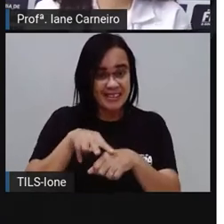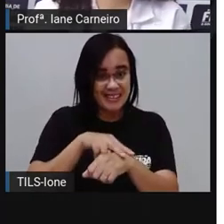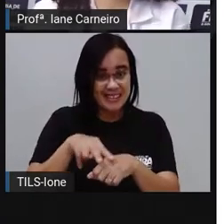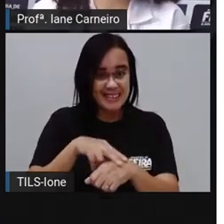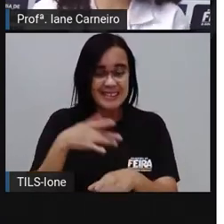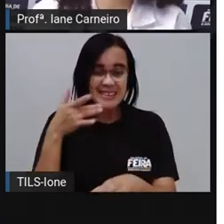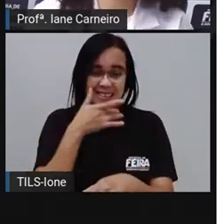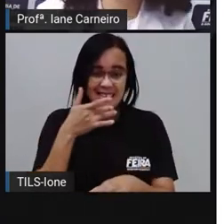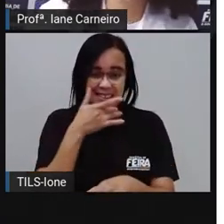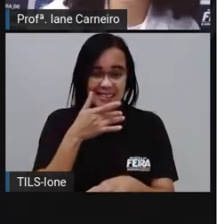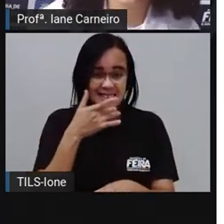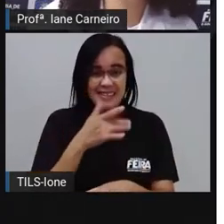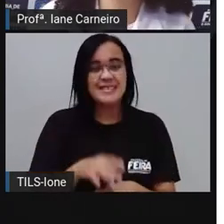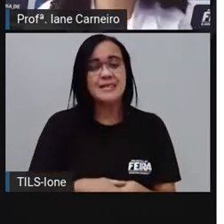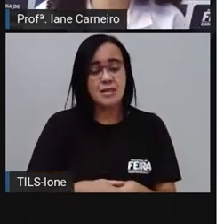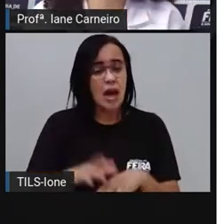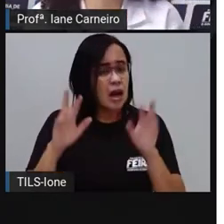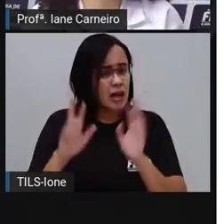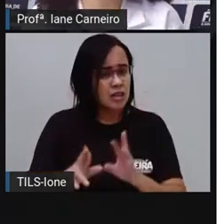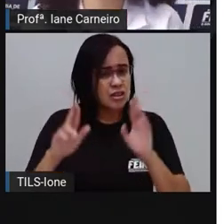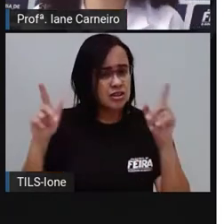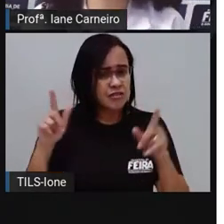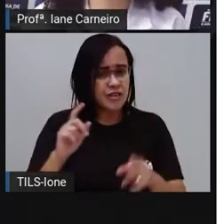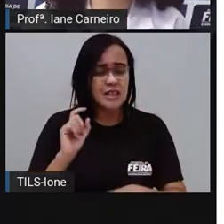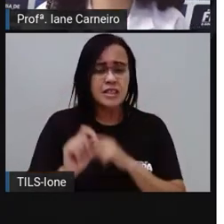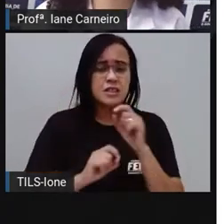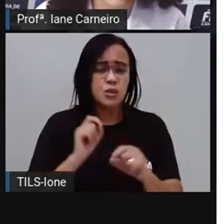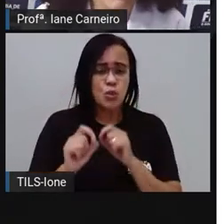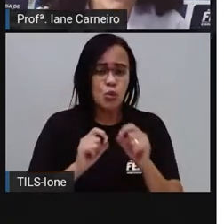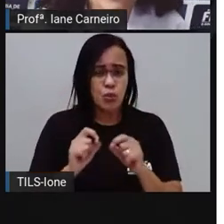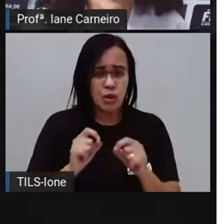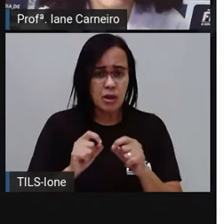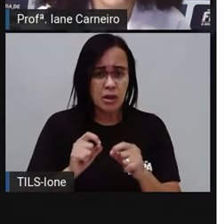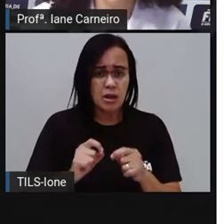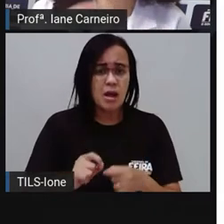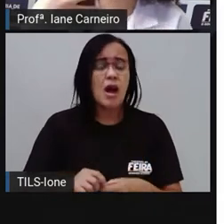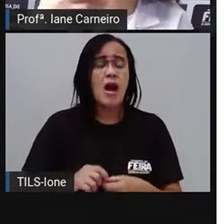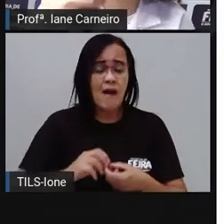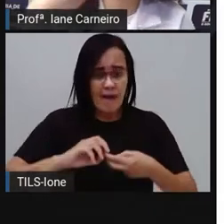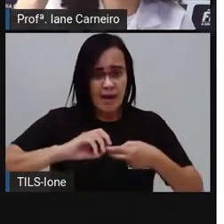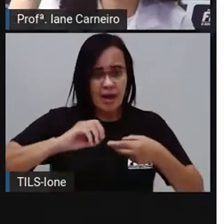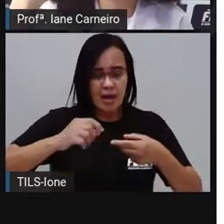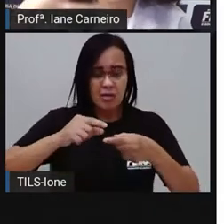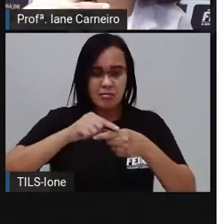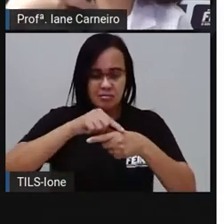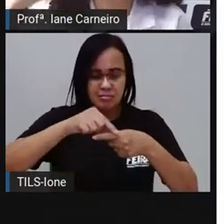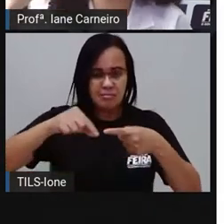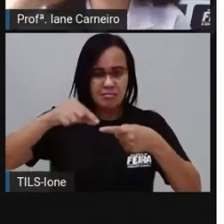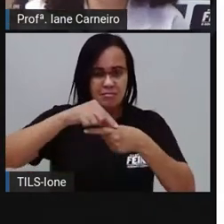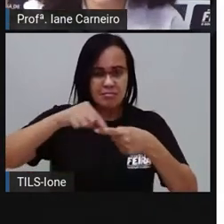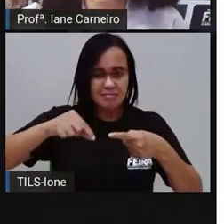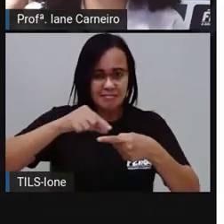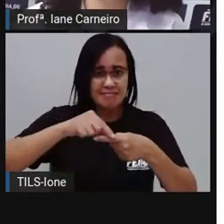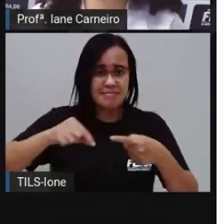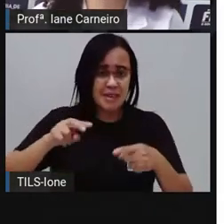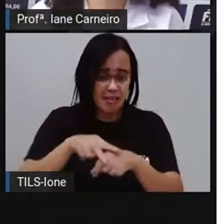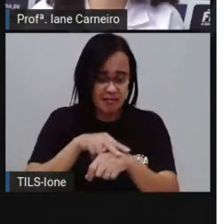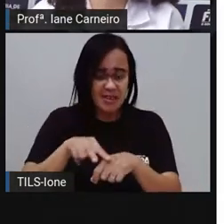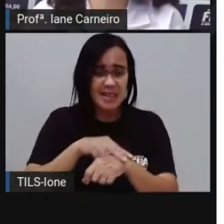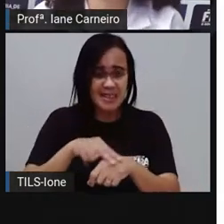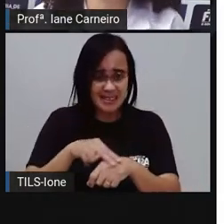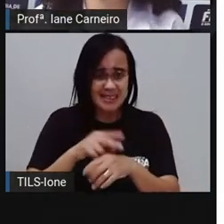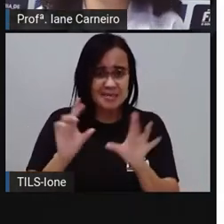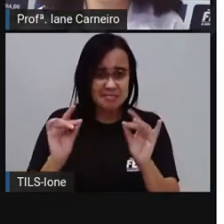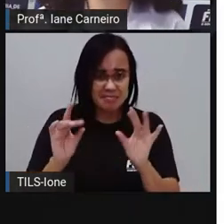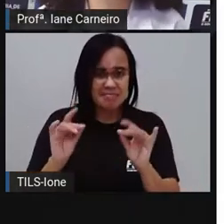delícia do caruru. A diferença do caruru é que ele leva o quiabo, né? E ele fica um pouquinho mais pegajoso do que o